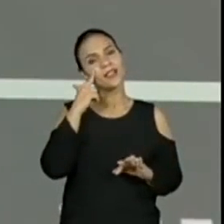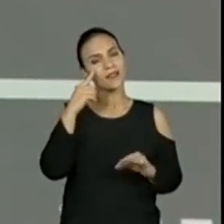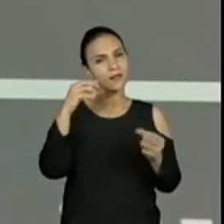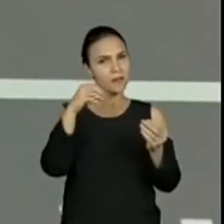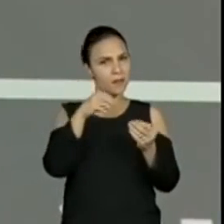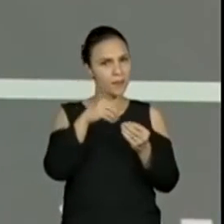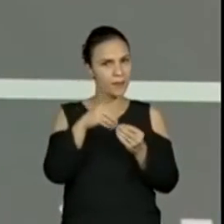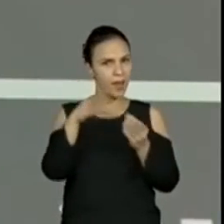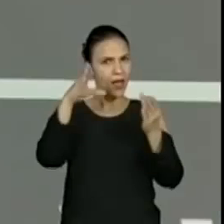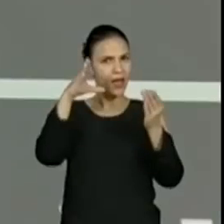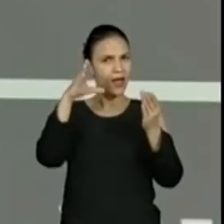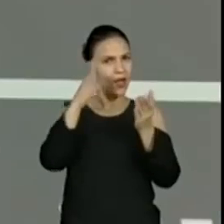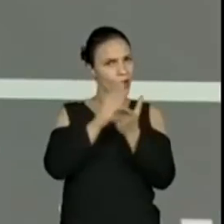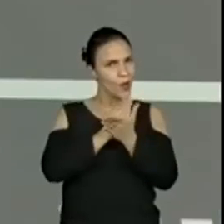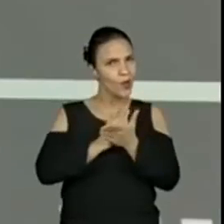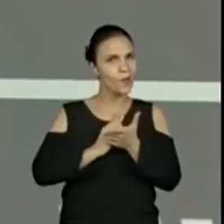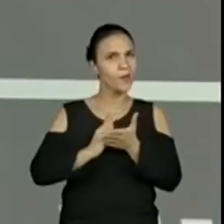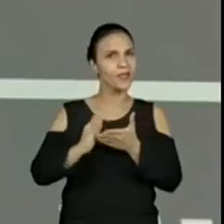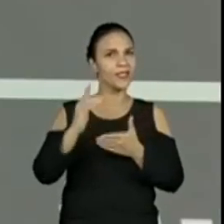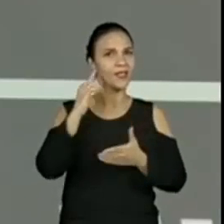Vamos começar a desvendar.